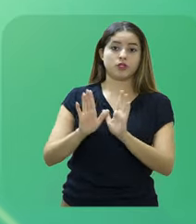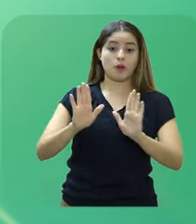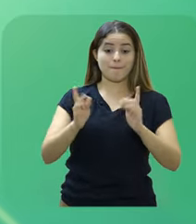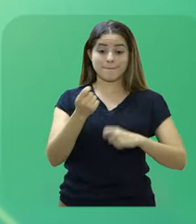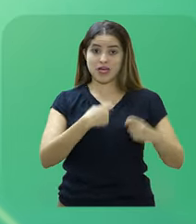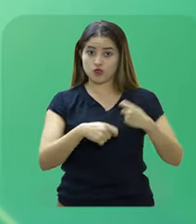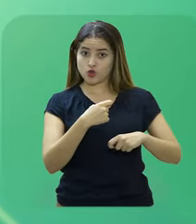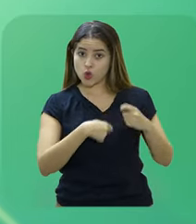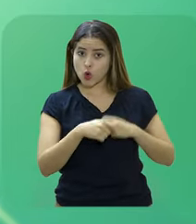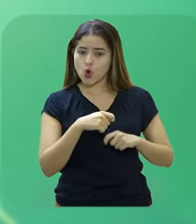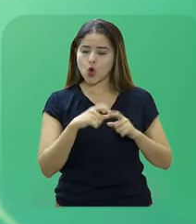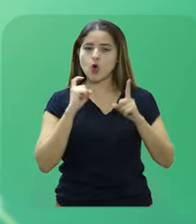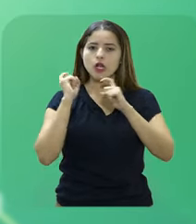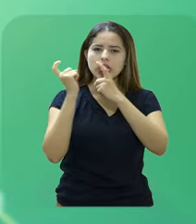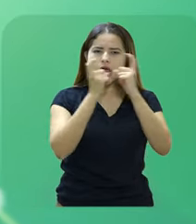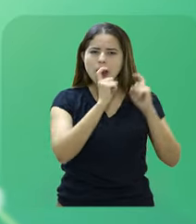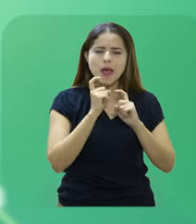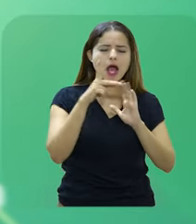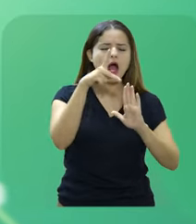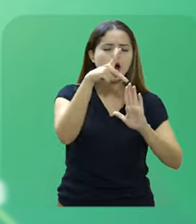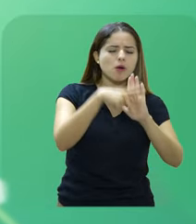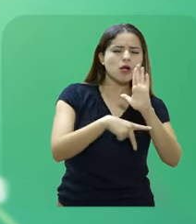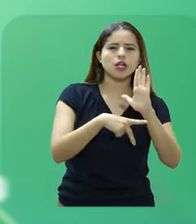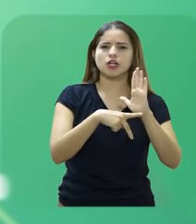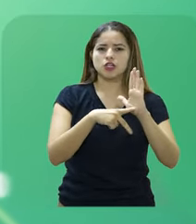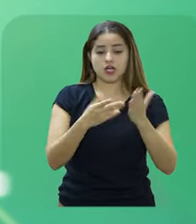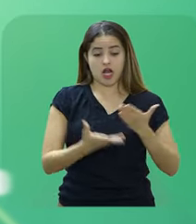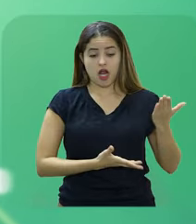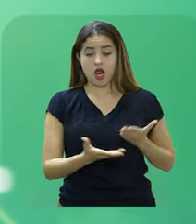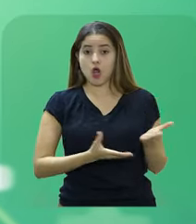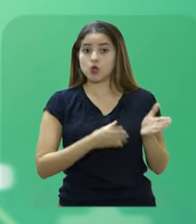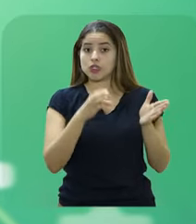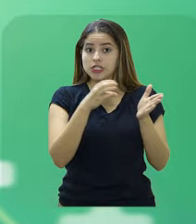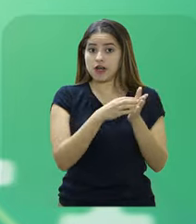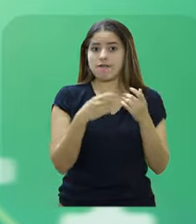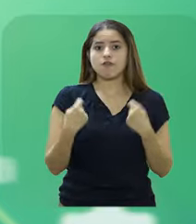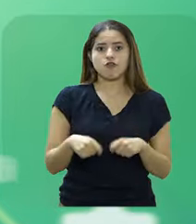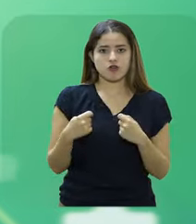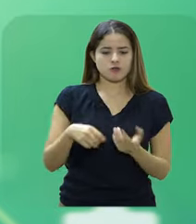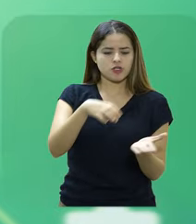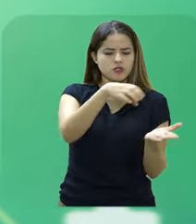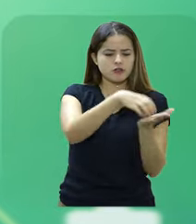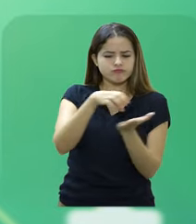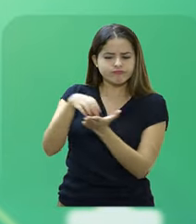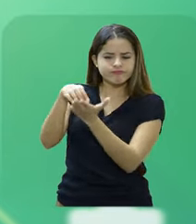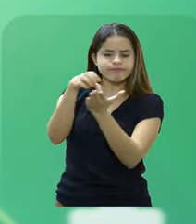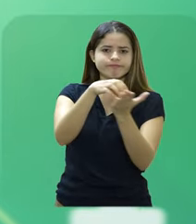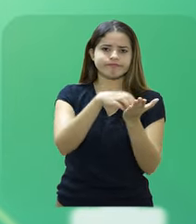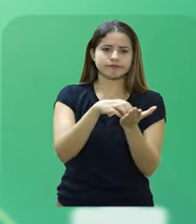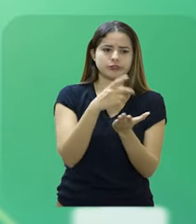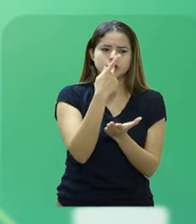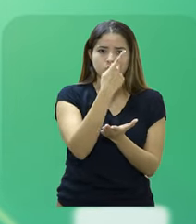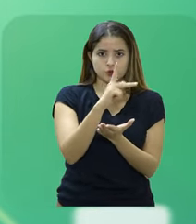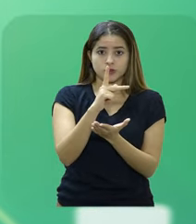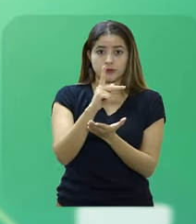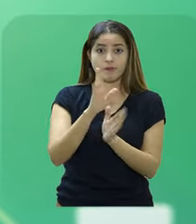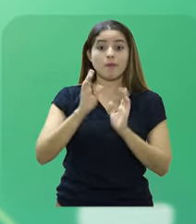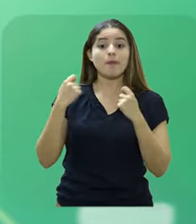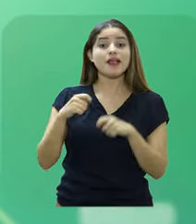controle do que foi discutido e planejado entre os servidores deve ser realizado no próprio setor.